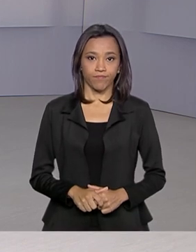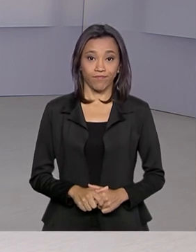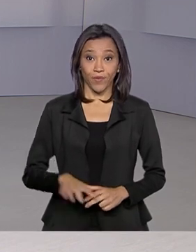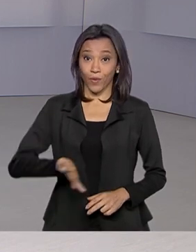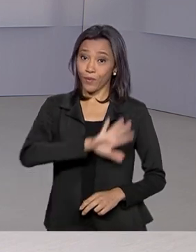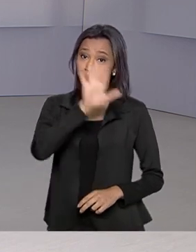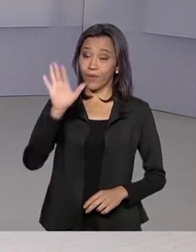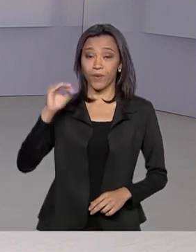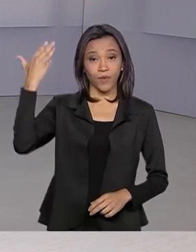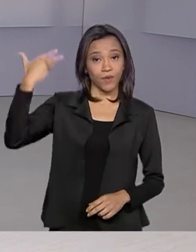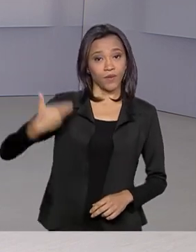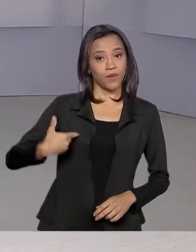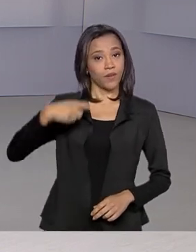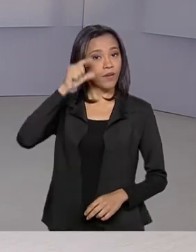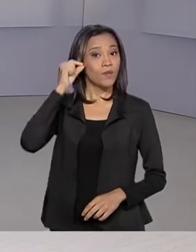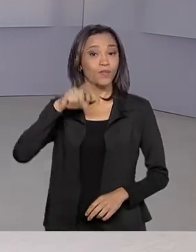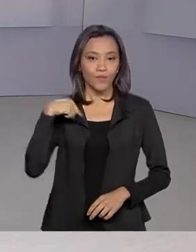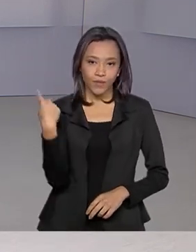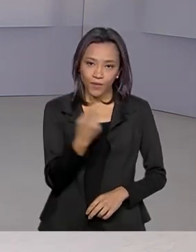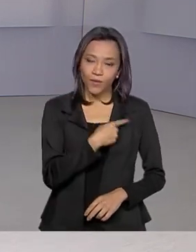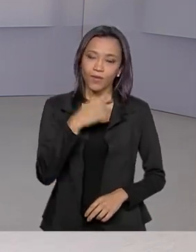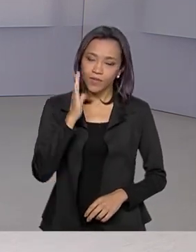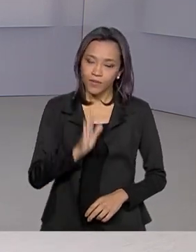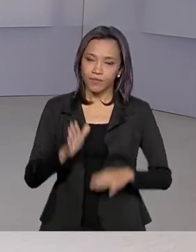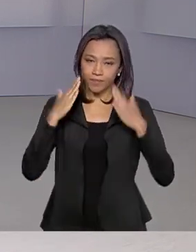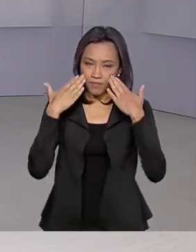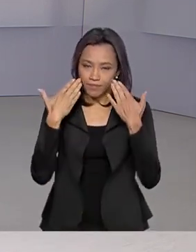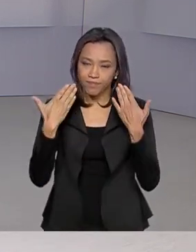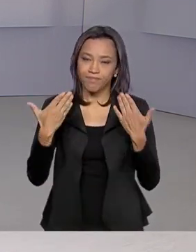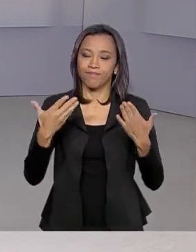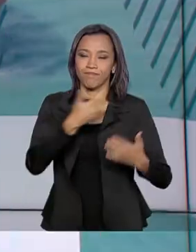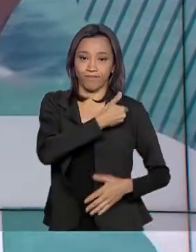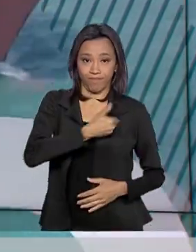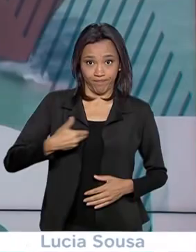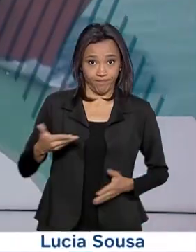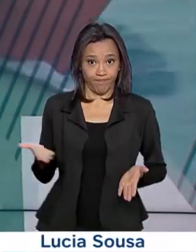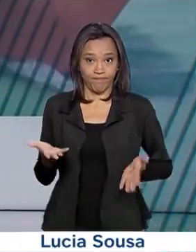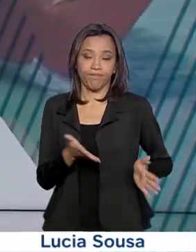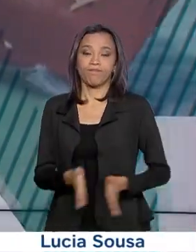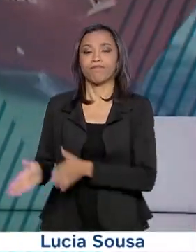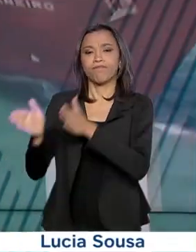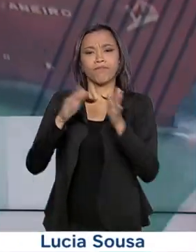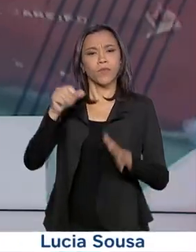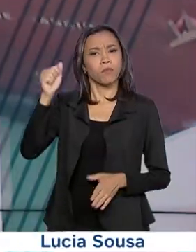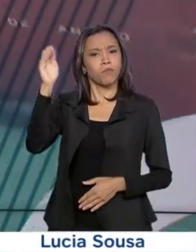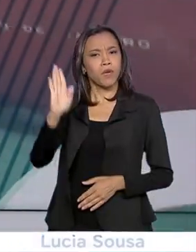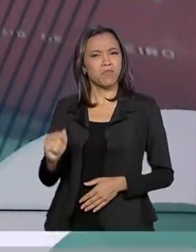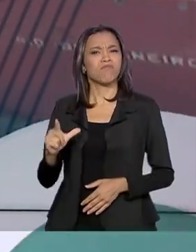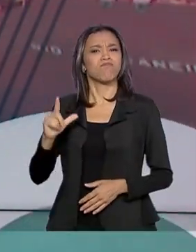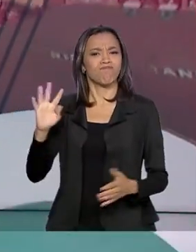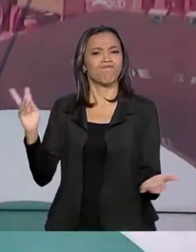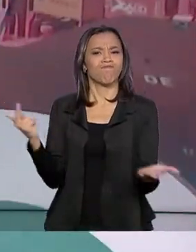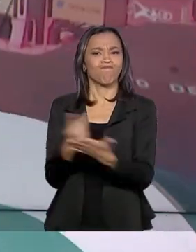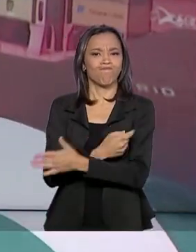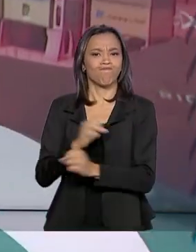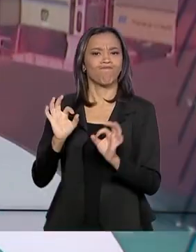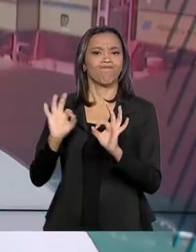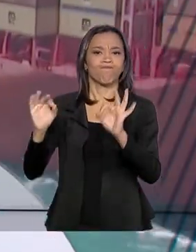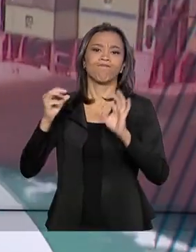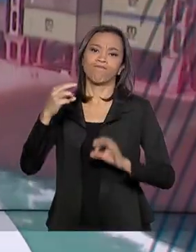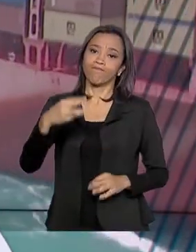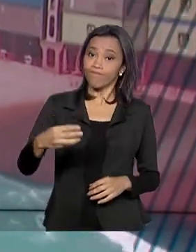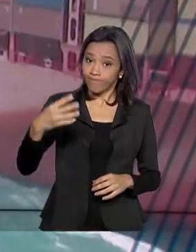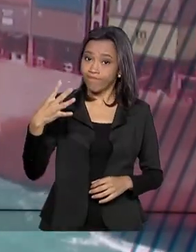Olá, sou o Roberto Camargo e já estamos no ar com o governo agora. O Brasil tem 34 casos confirmados do